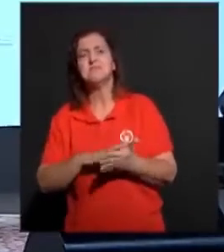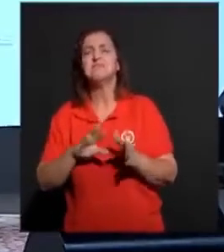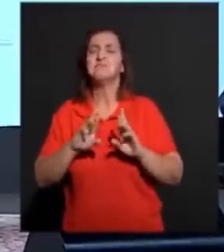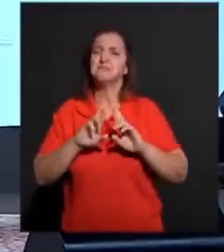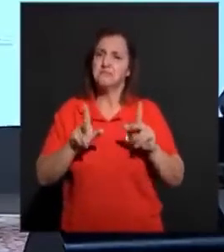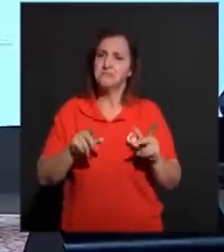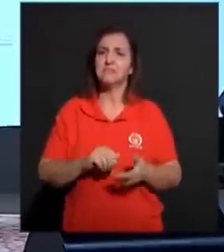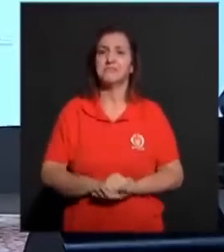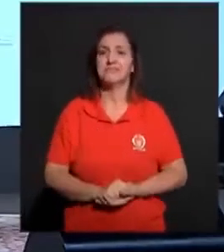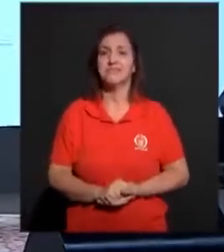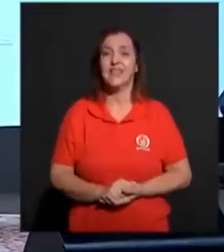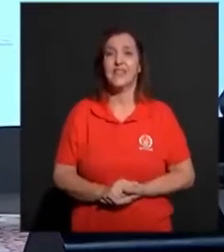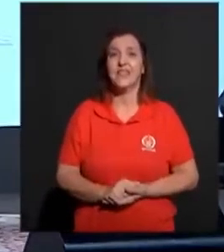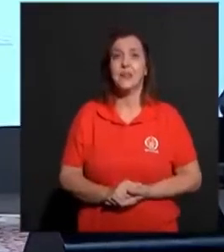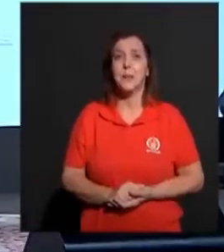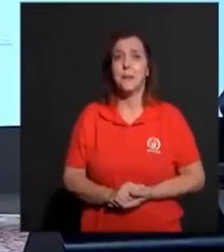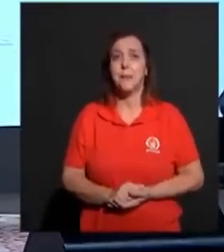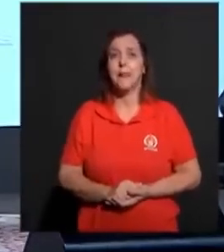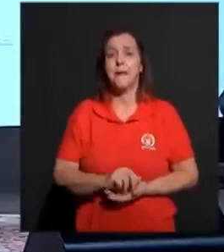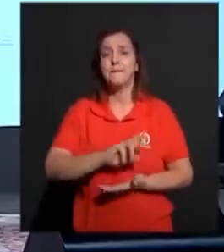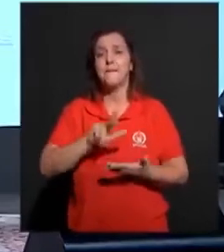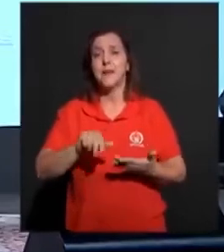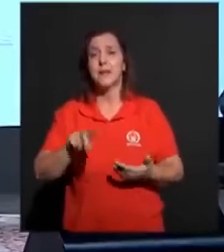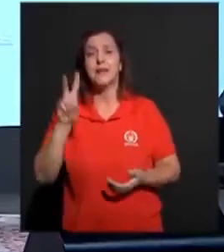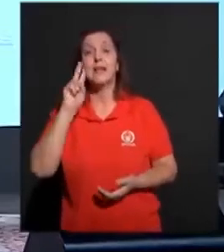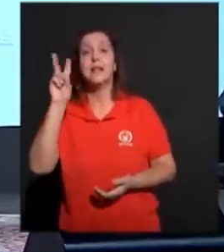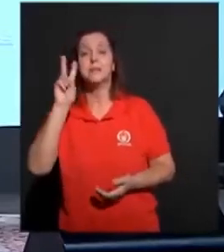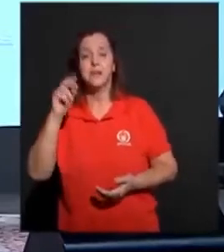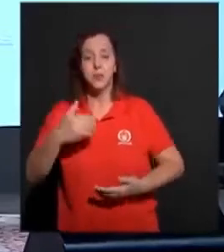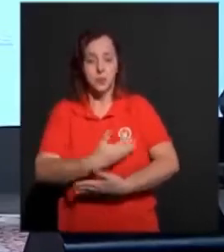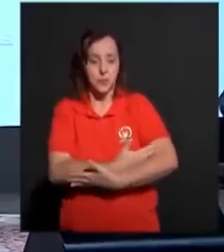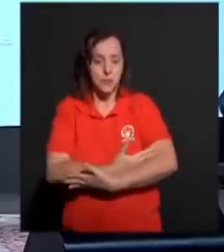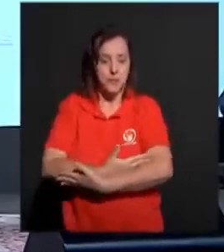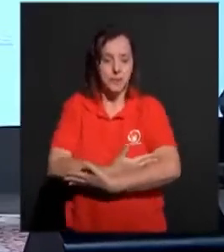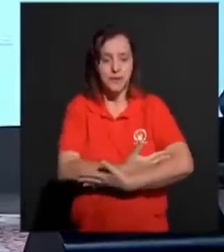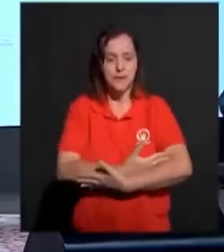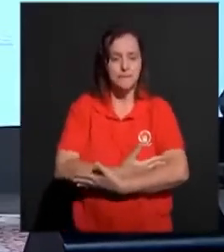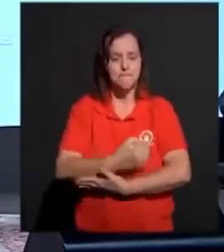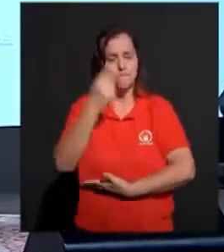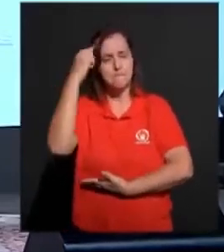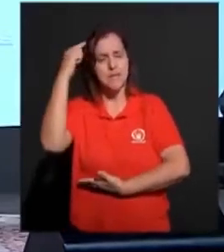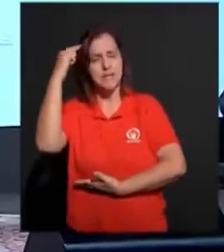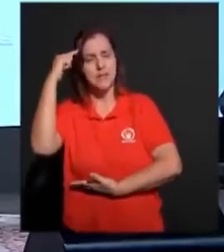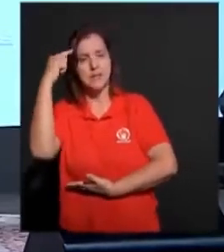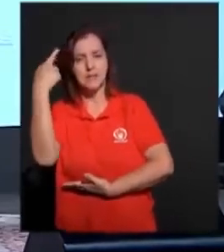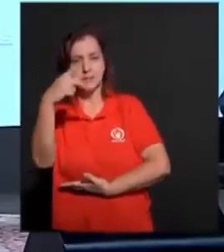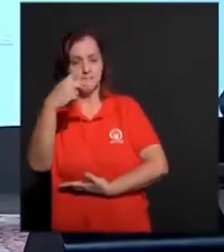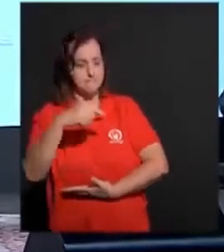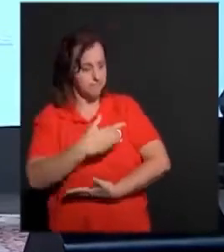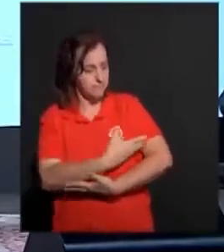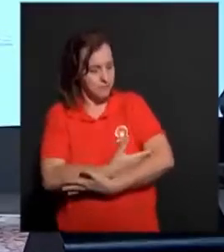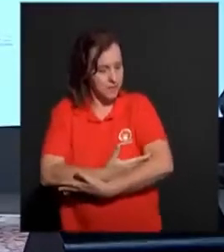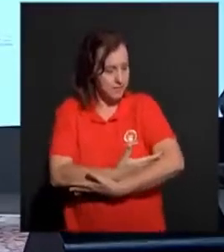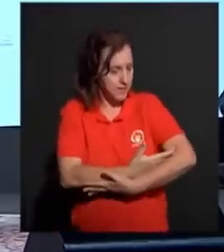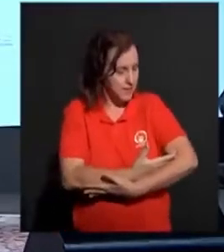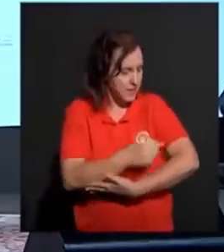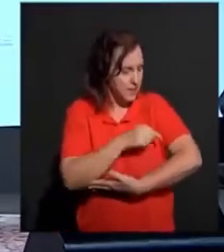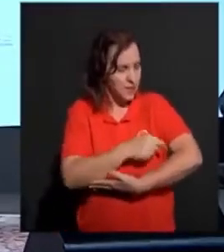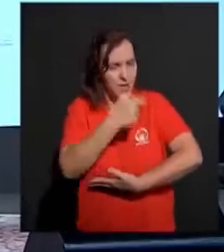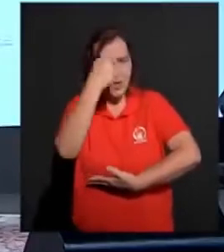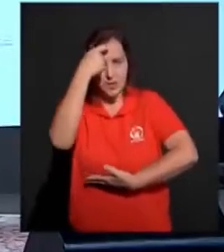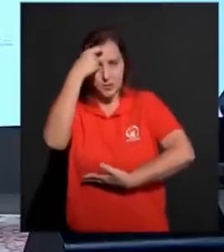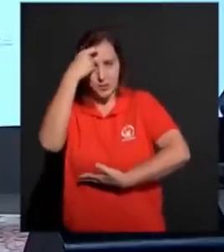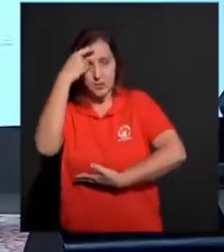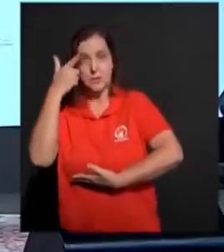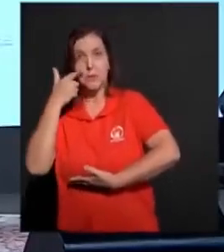momento. Eu gostaria de você trazer assim a memória um bebezinho de colo. Um bebezinho de colo. Ele tem consciência